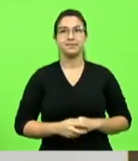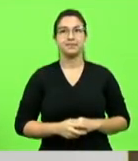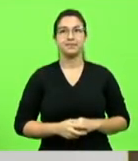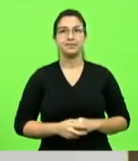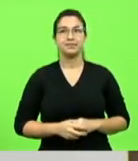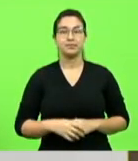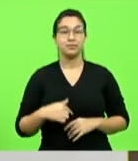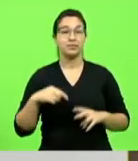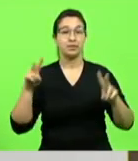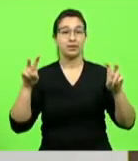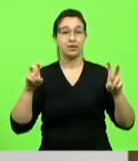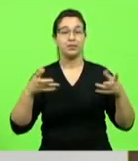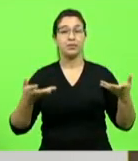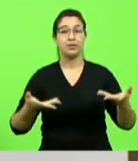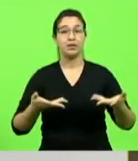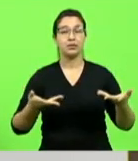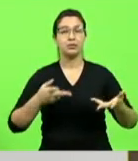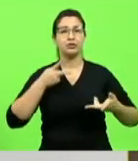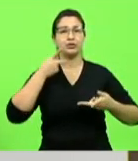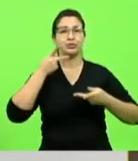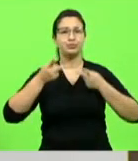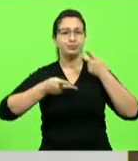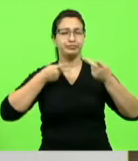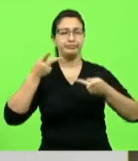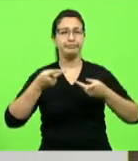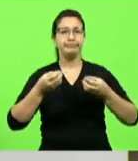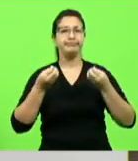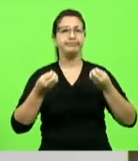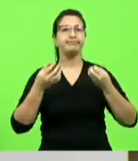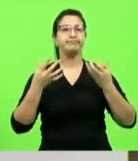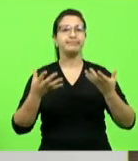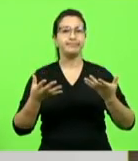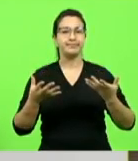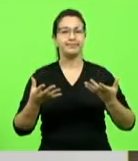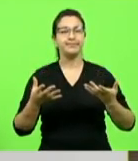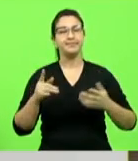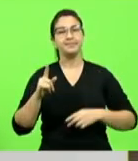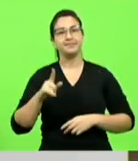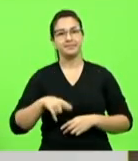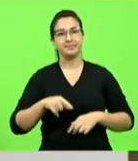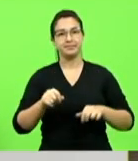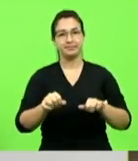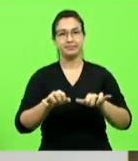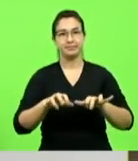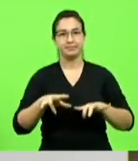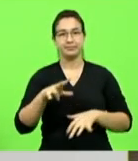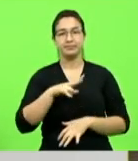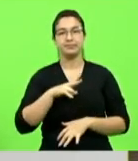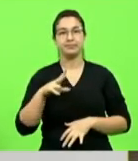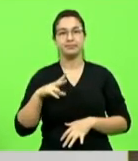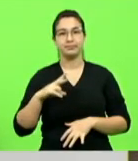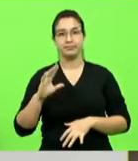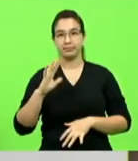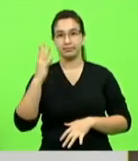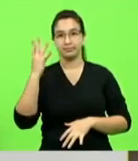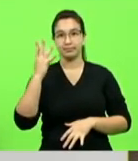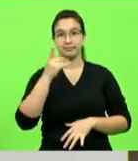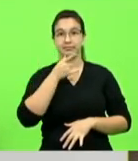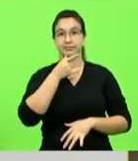o assunto que me traz a tribuna hoje é a nossa audiência pública que aconteceu aqui no dia de ontem aqui